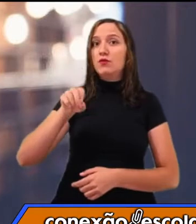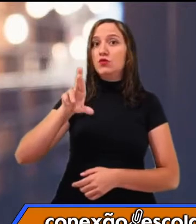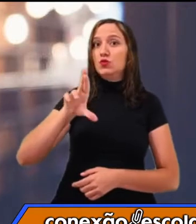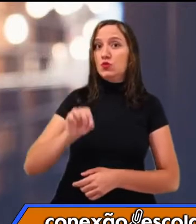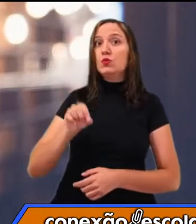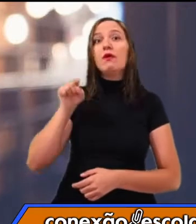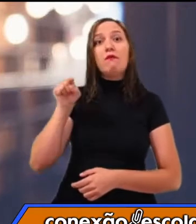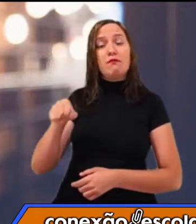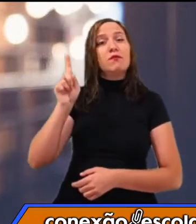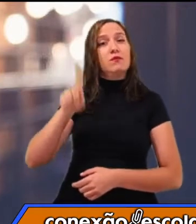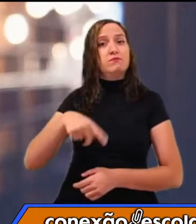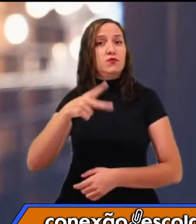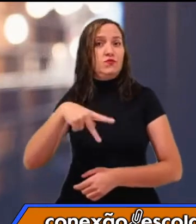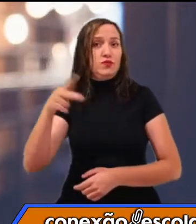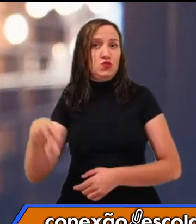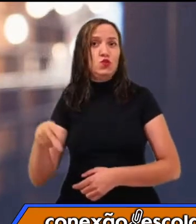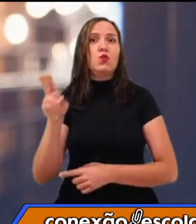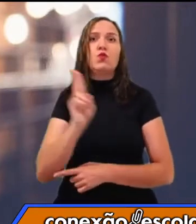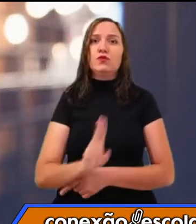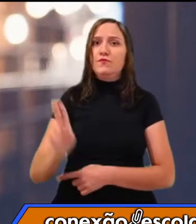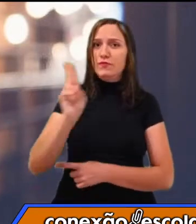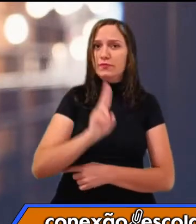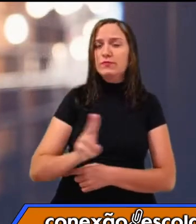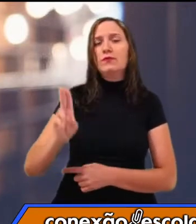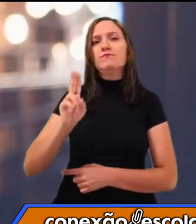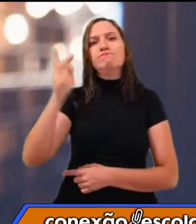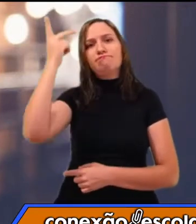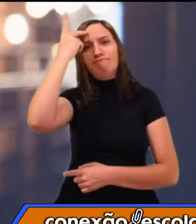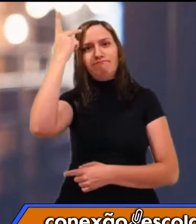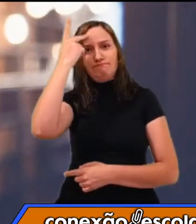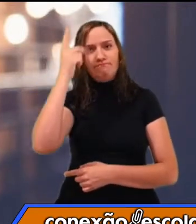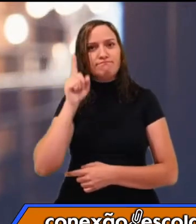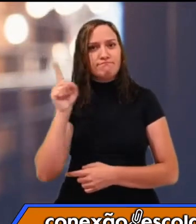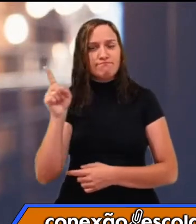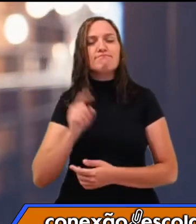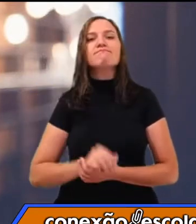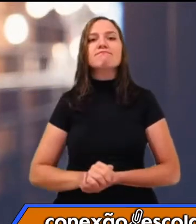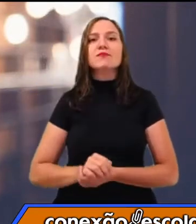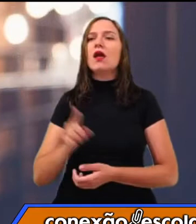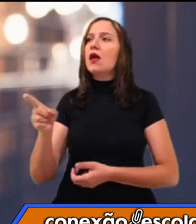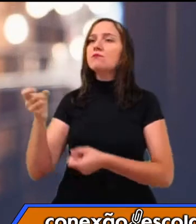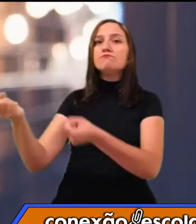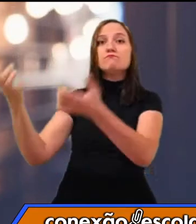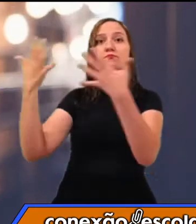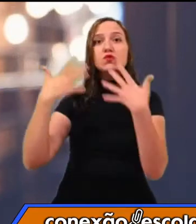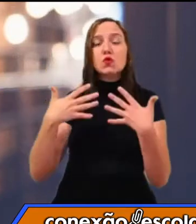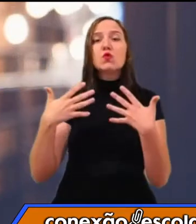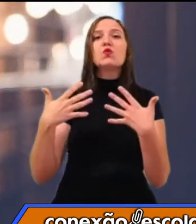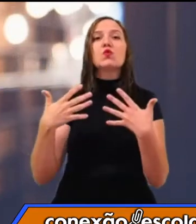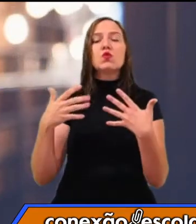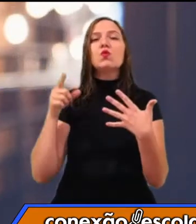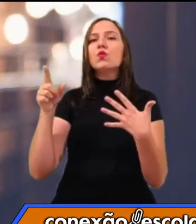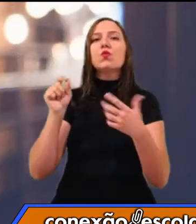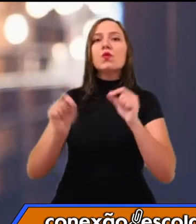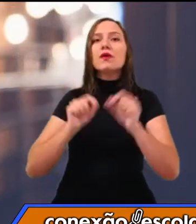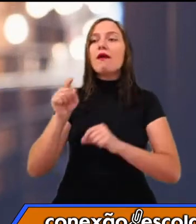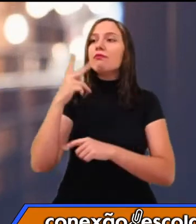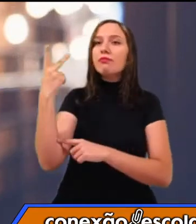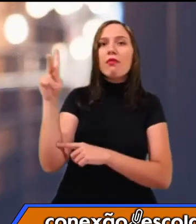que foi professor universitário na Unicamp, em São Paulo, e depois ficou famoso na internet, né?